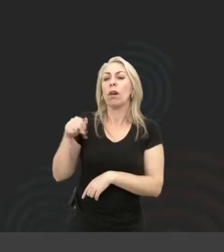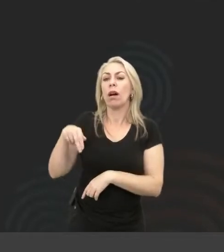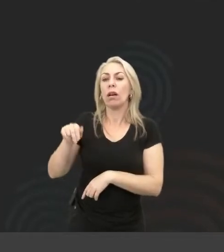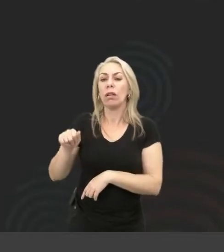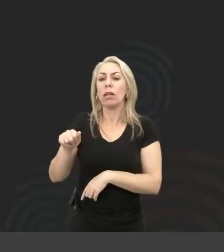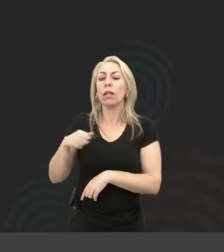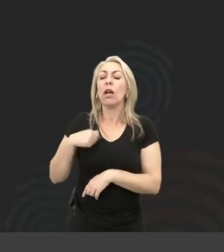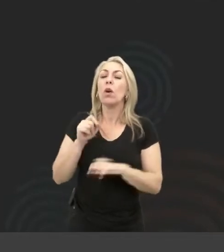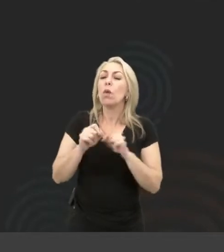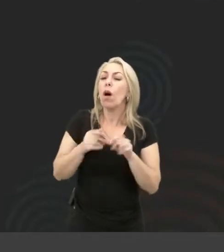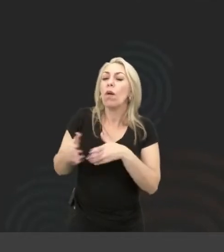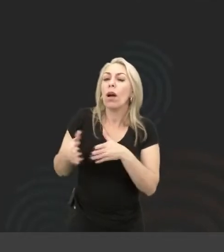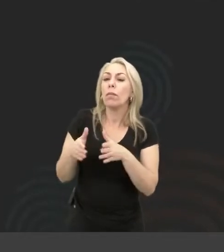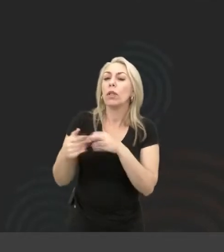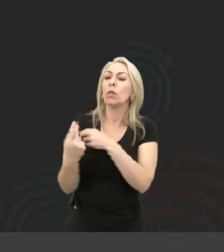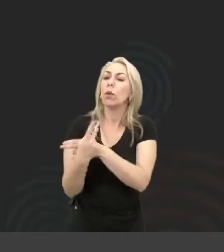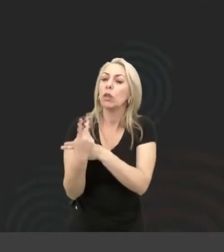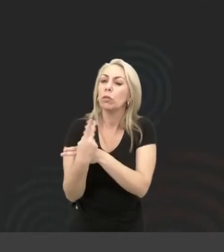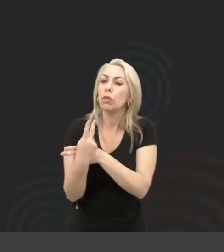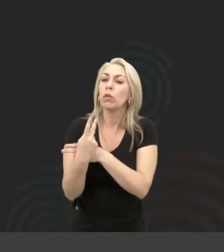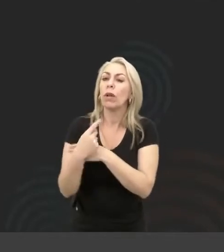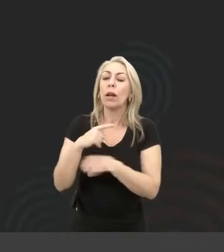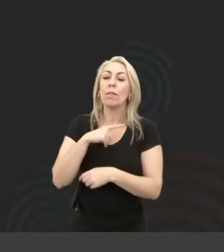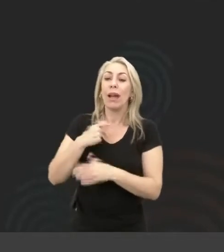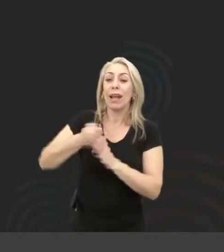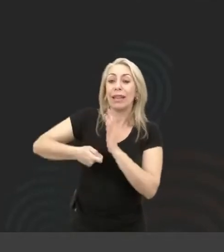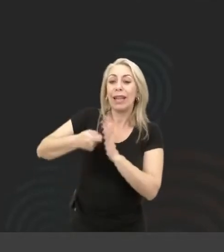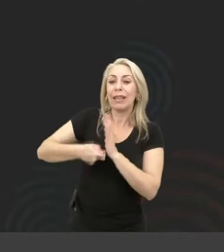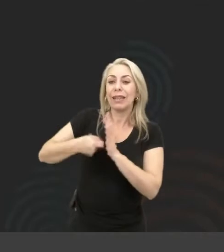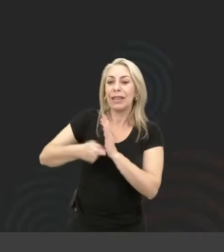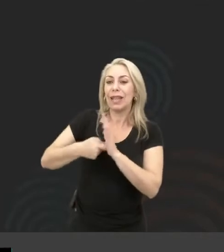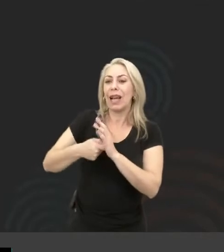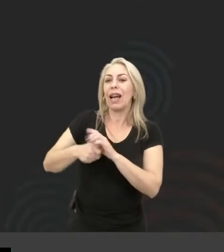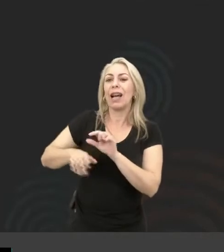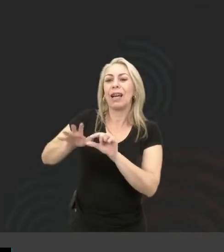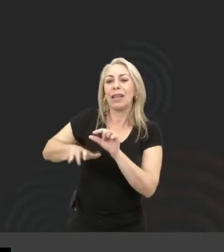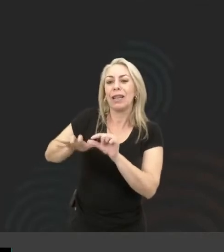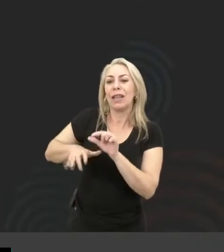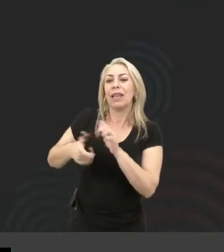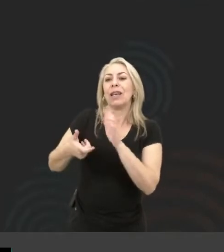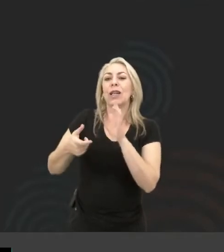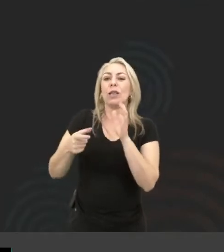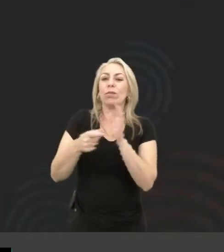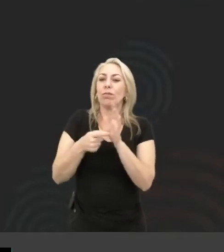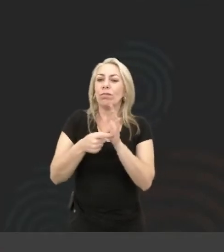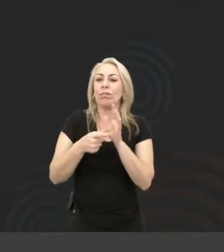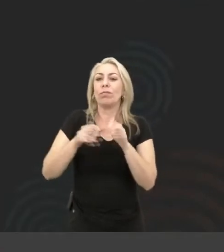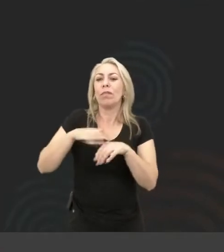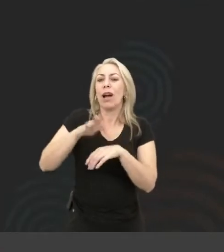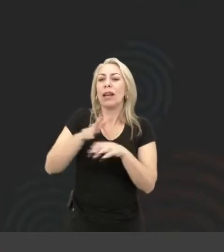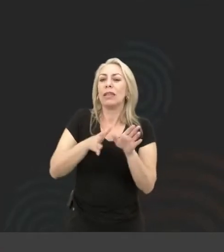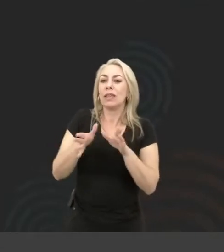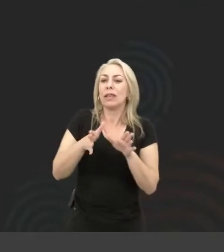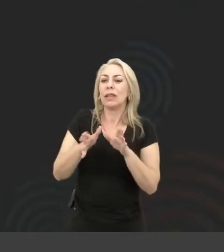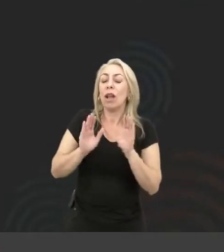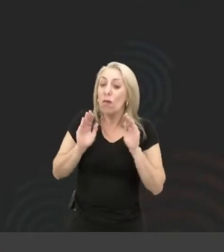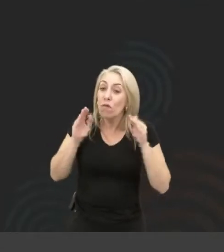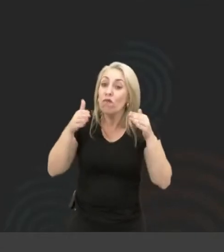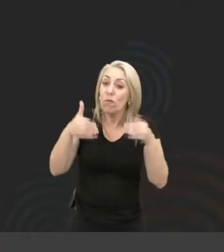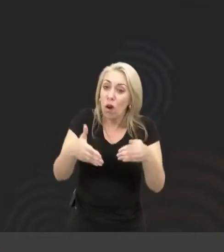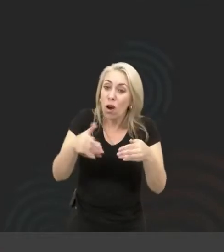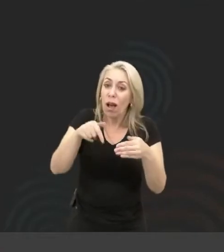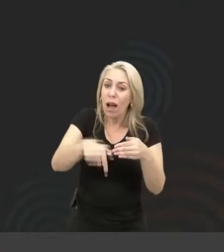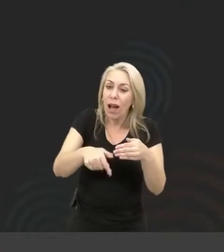que você pode procurar para tentar ser um programador mais acessível, voltado